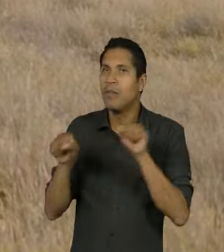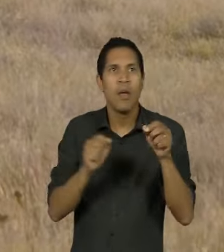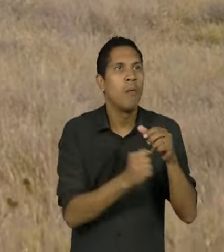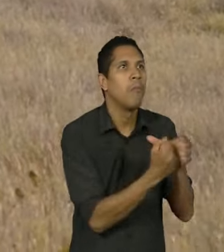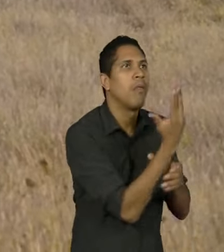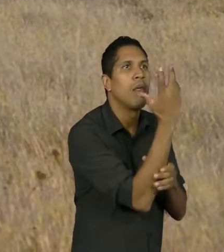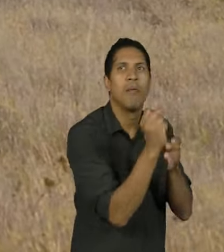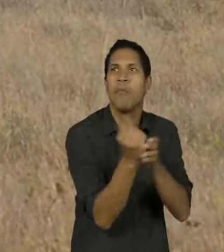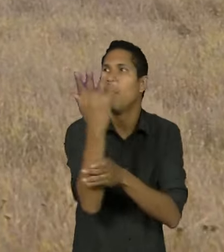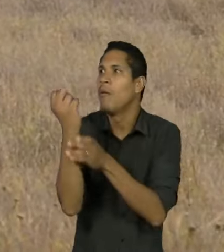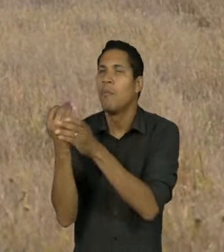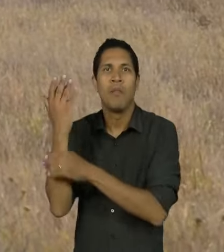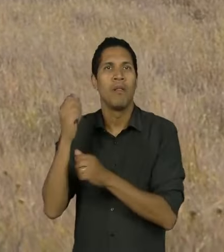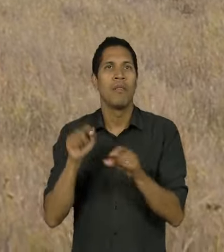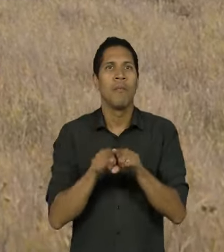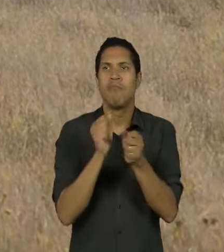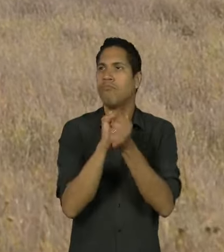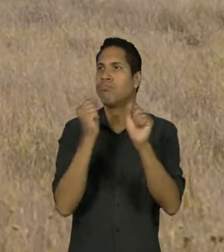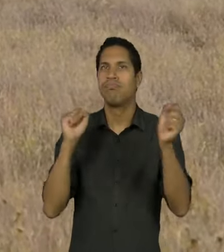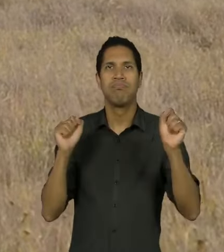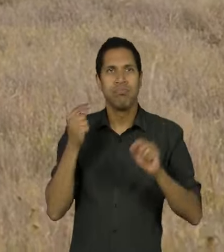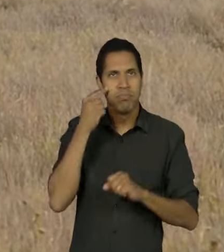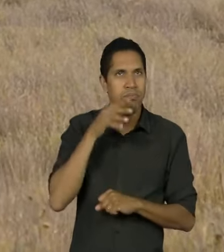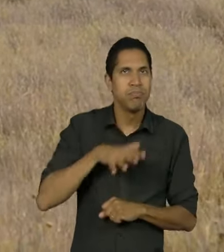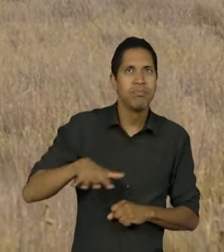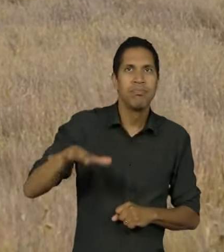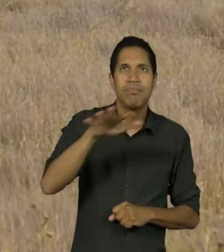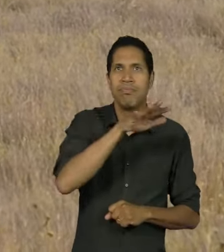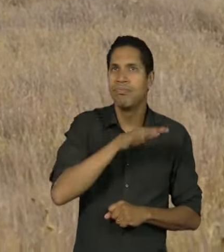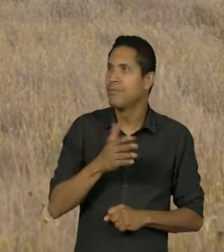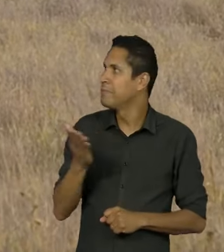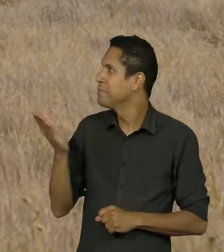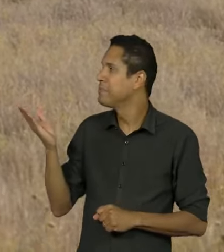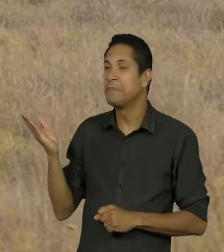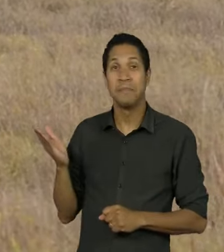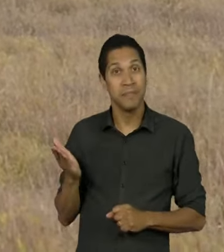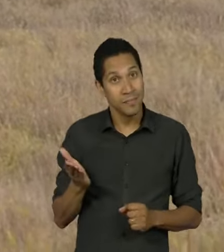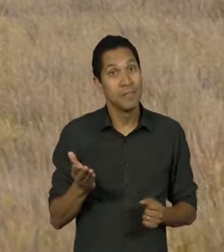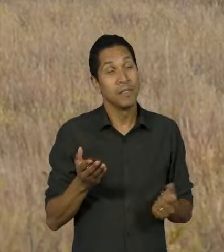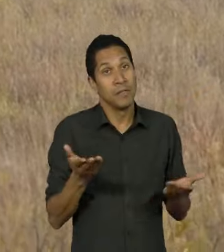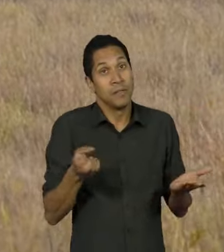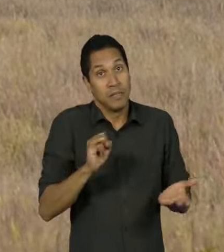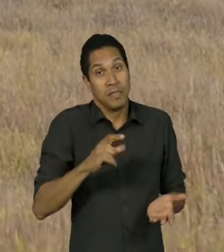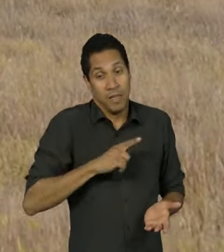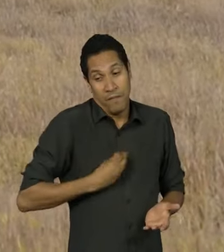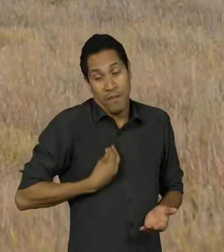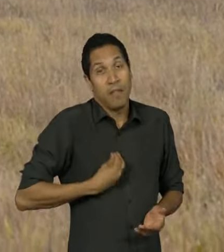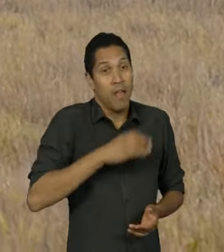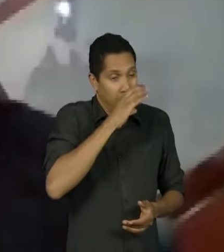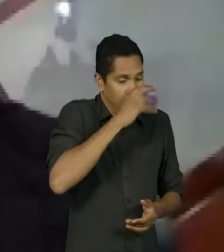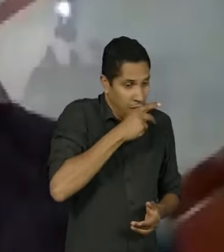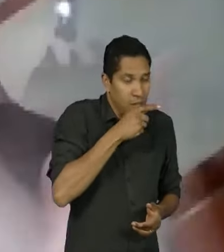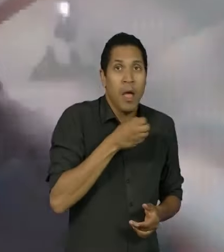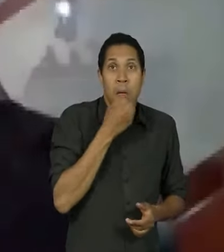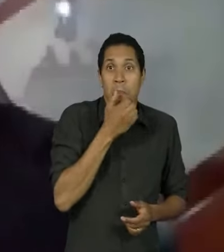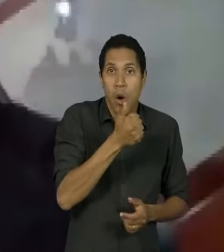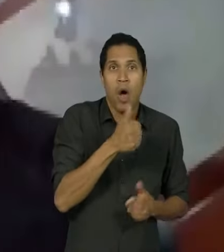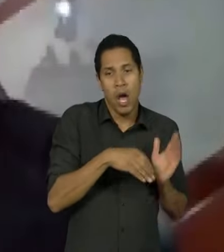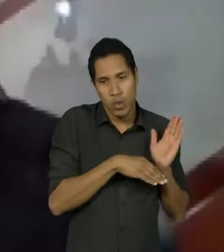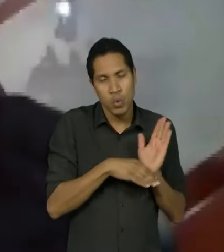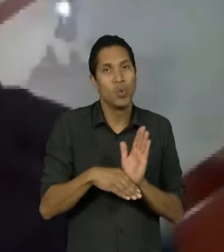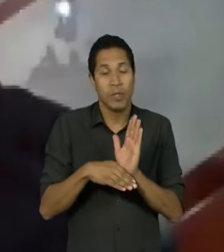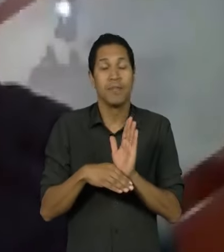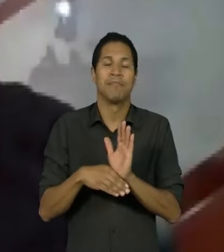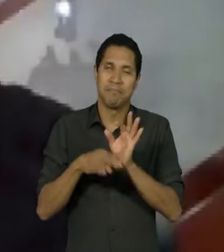é infinitamente mais biodiversa do que uma floresta sem anta Ela compartilha essas grandes